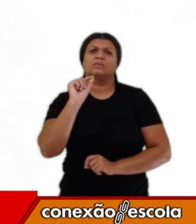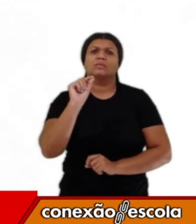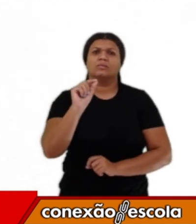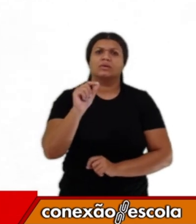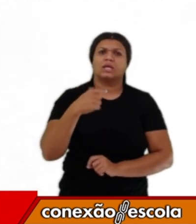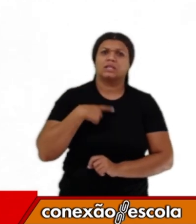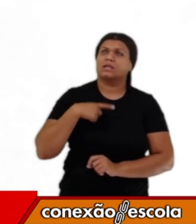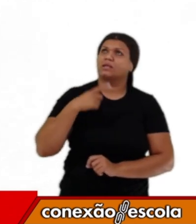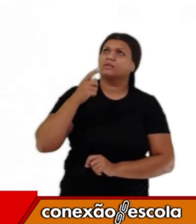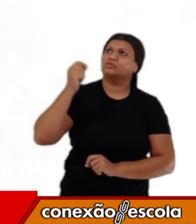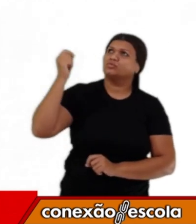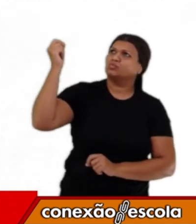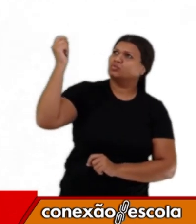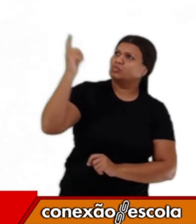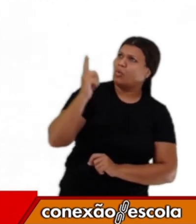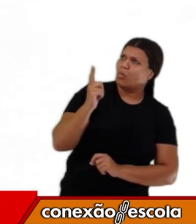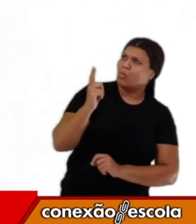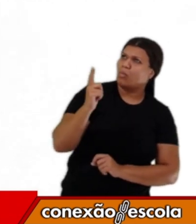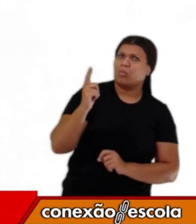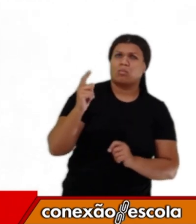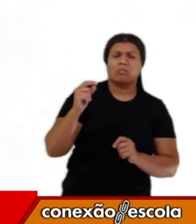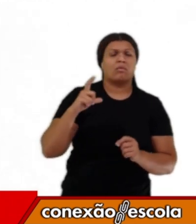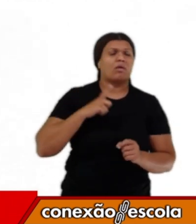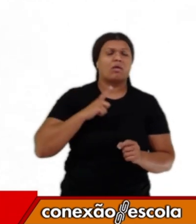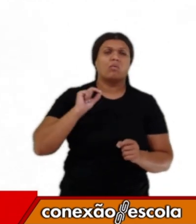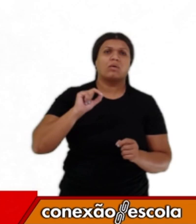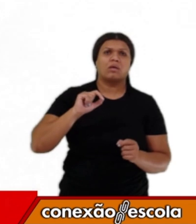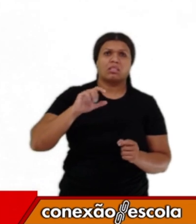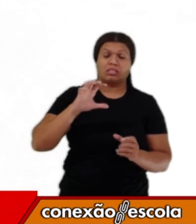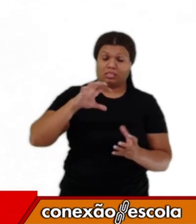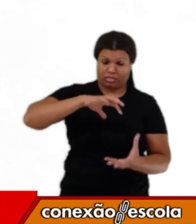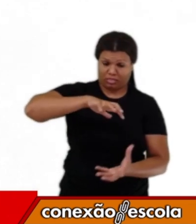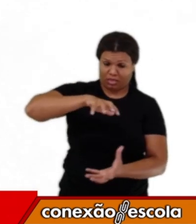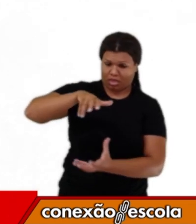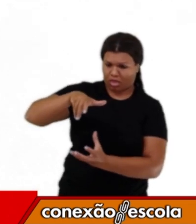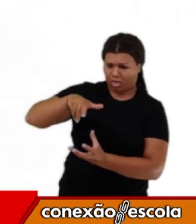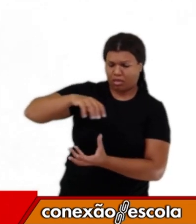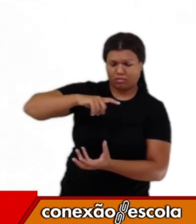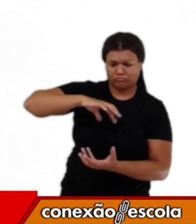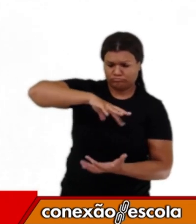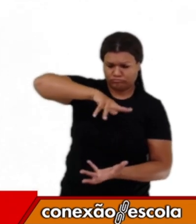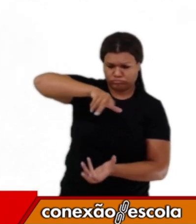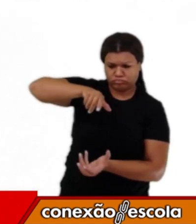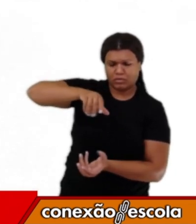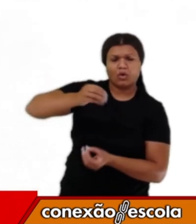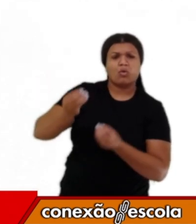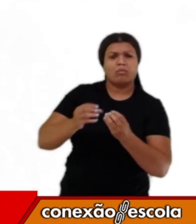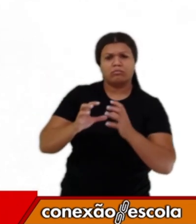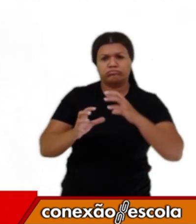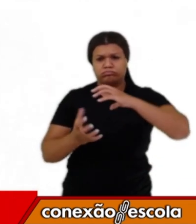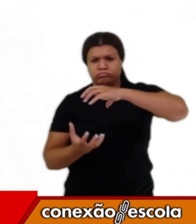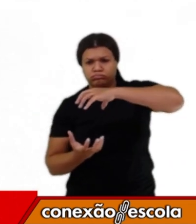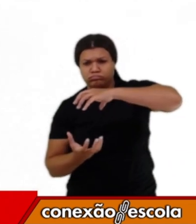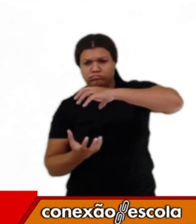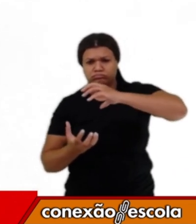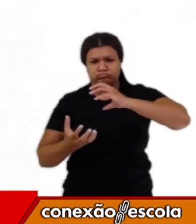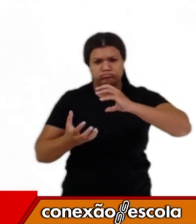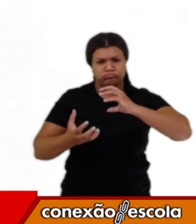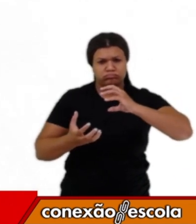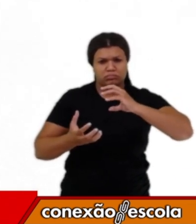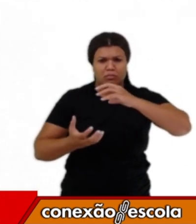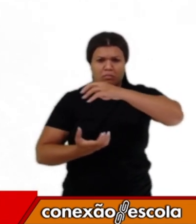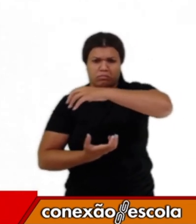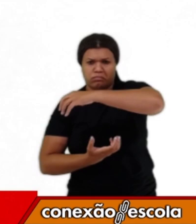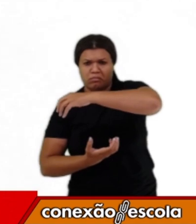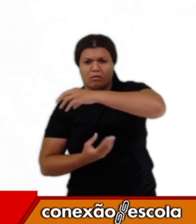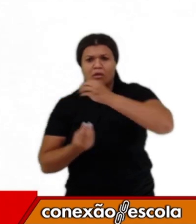dos raios solares em relação à inclinação da Terra. E como eu falei para vocês, marcam o início das